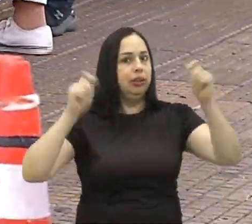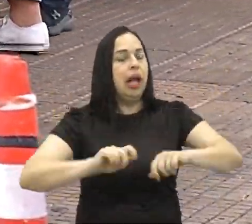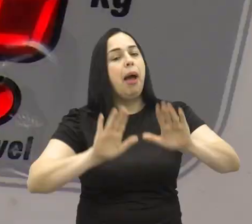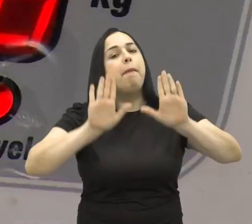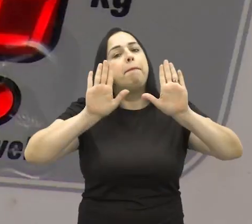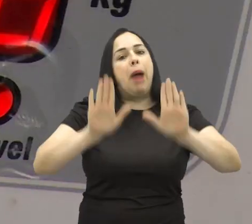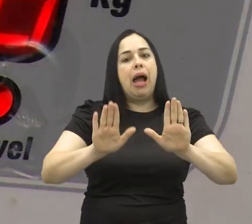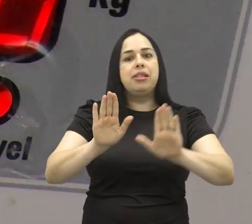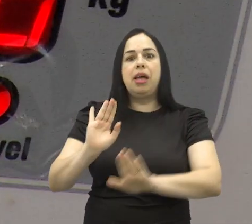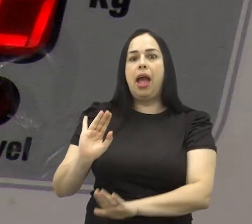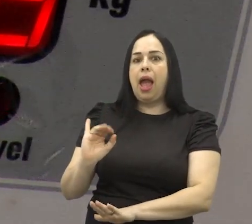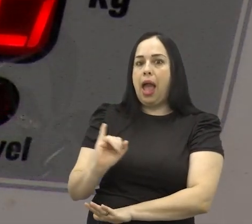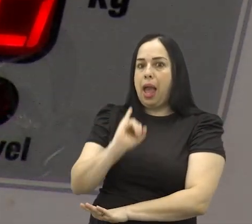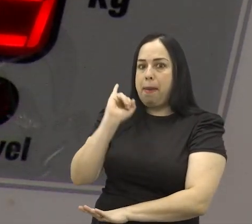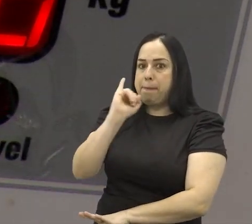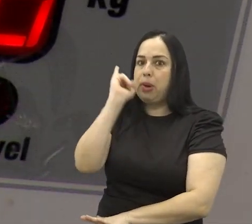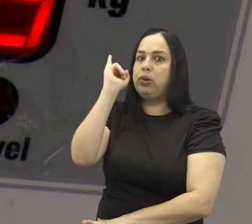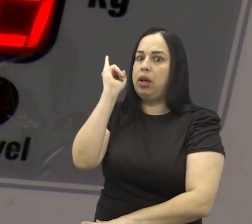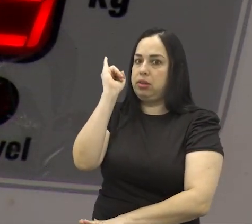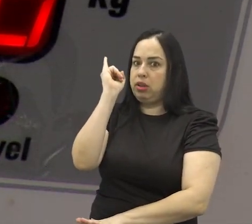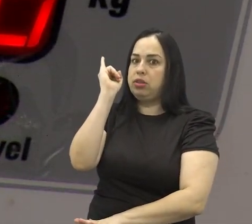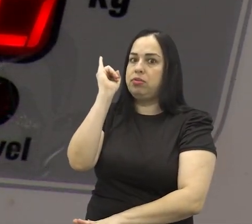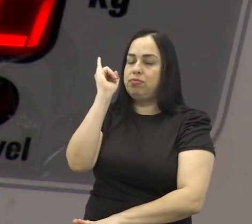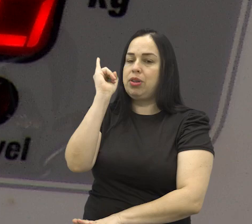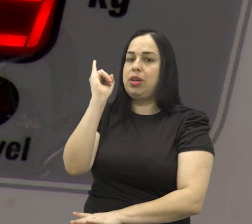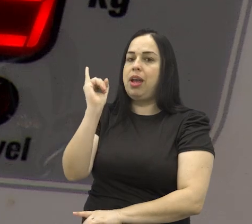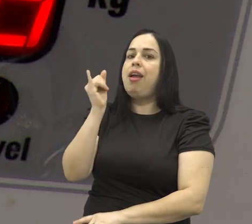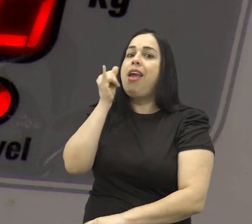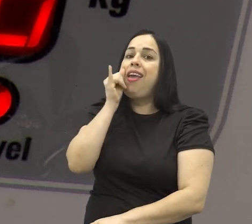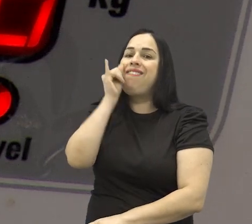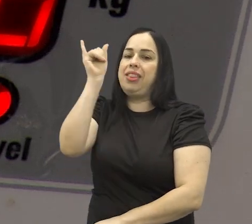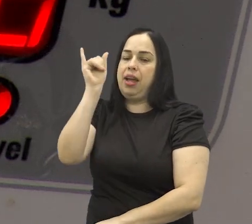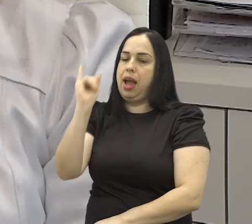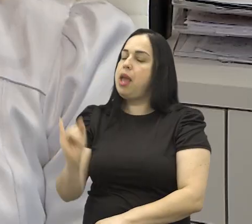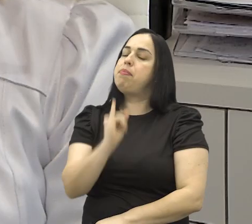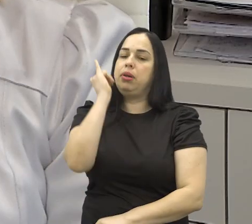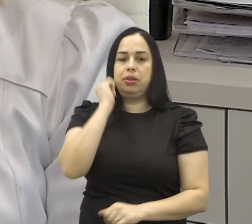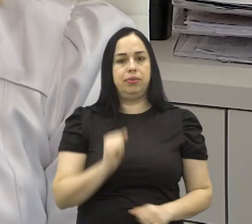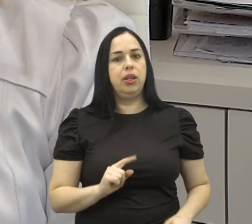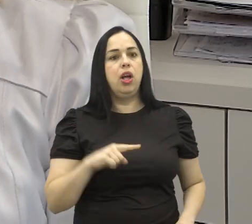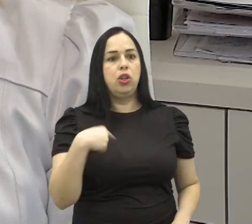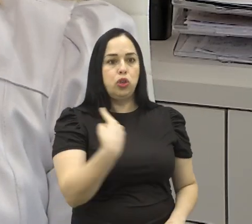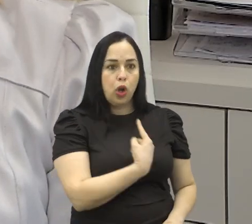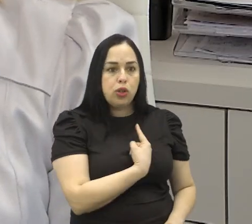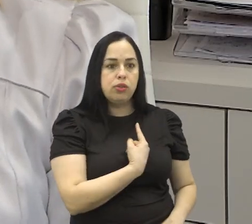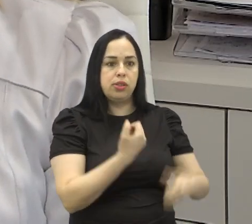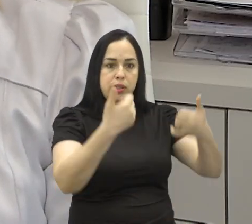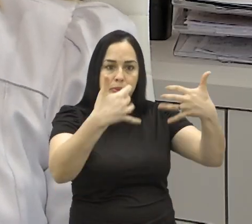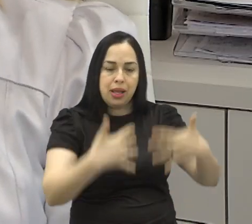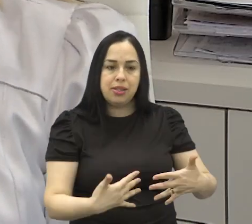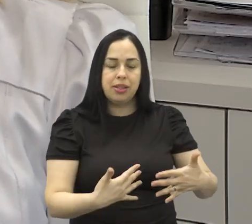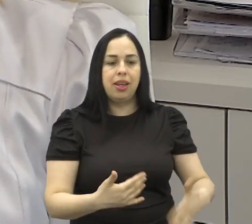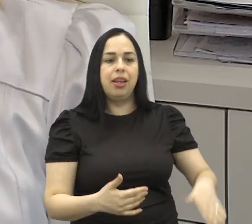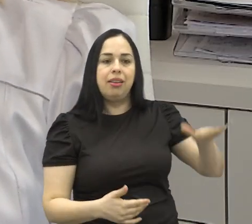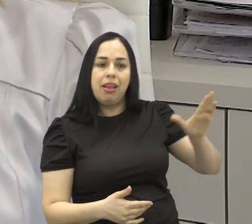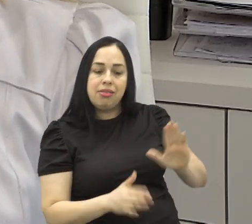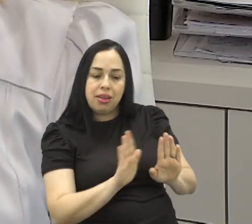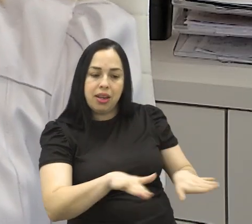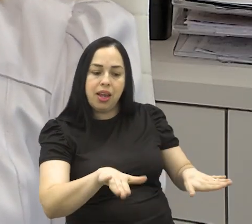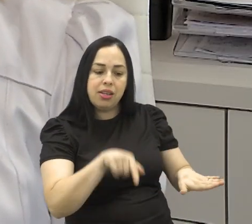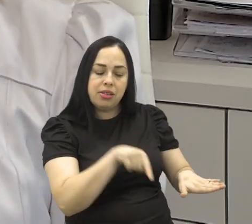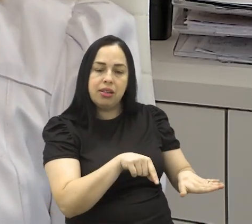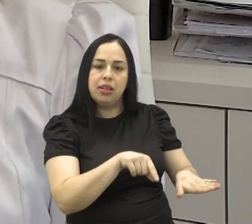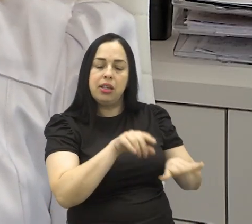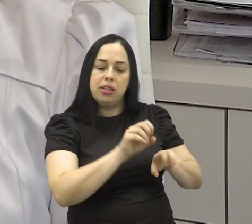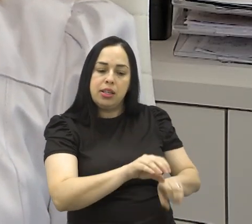revertida. Mas, tão importante quanto o tratamento, é a prevenção. A gente fala que a obesidade começa lá na infância.